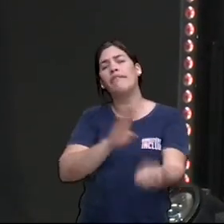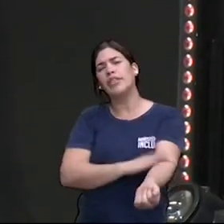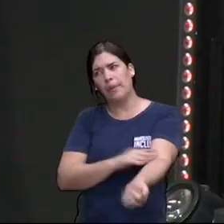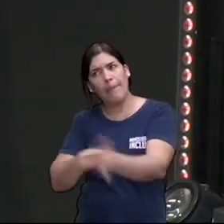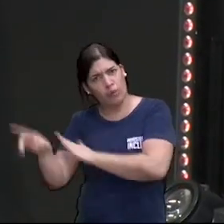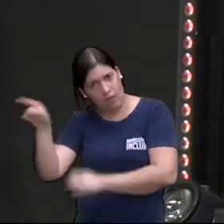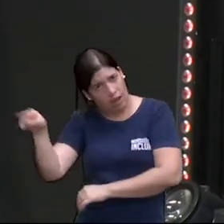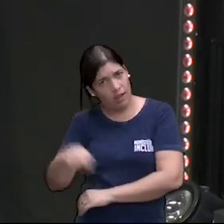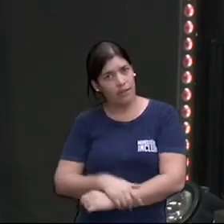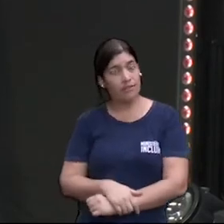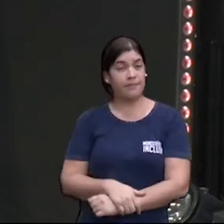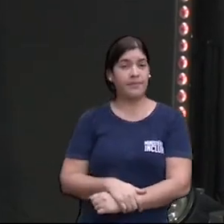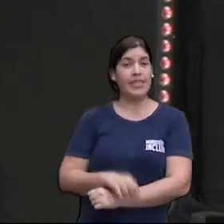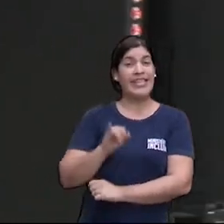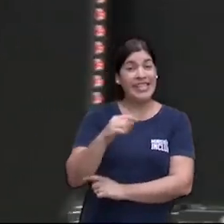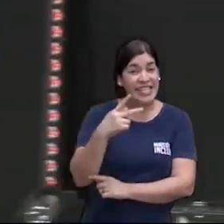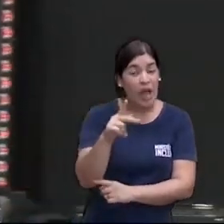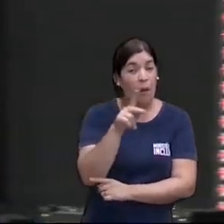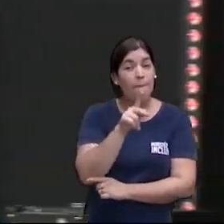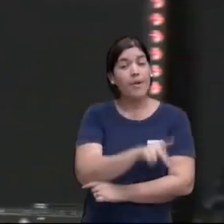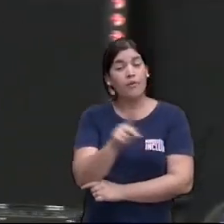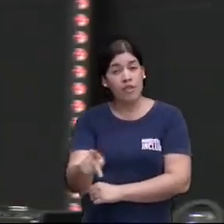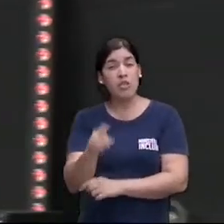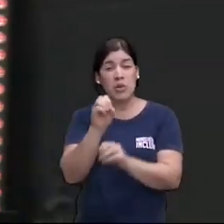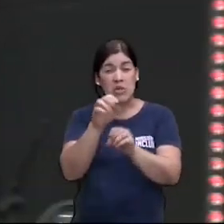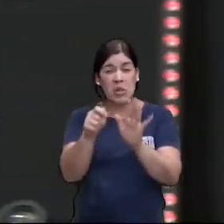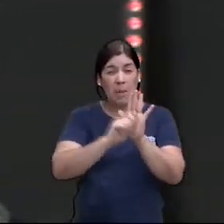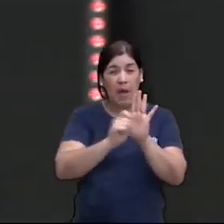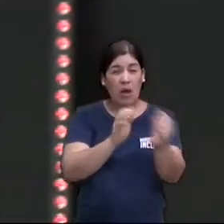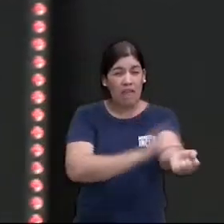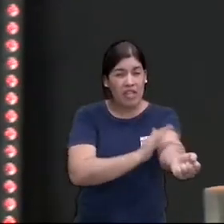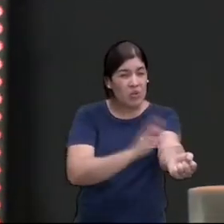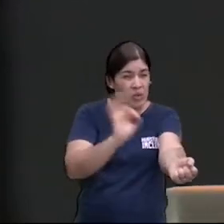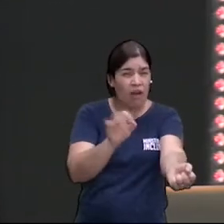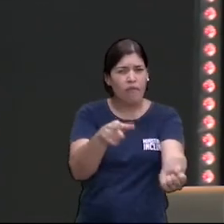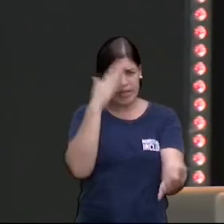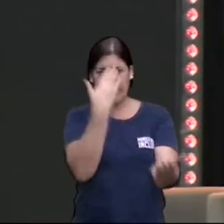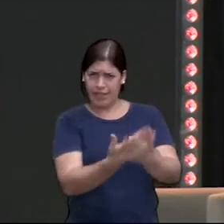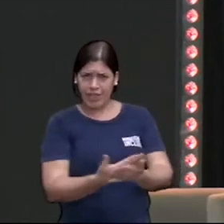agora, se o seu professor maconheiro te ensinou que maconha não vicia, você vai acreditar nele?